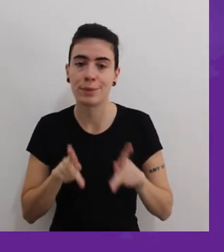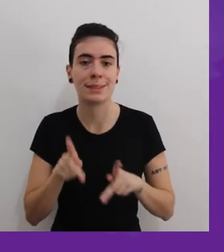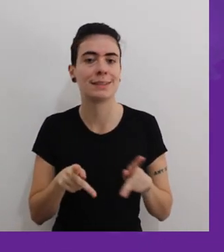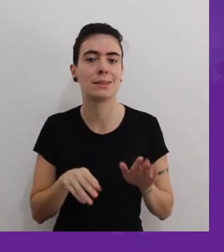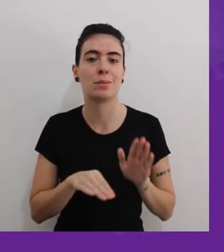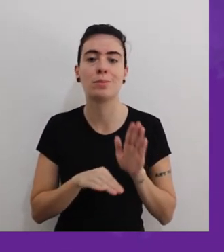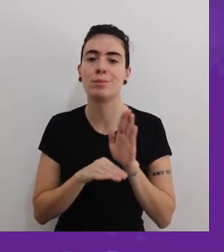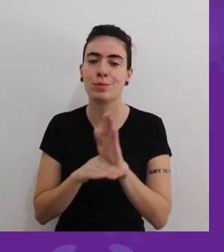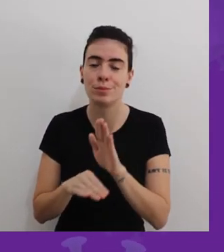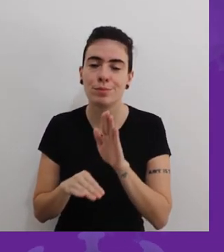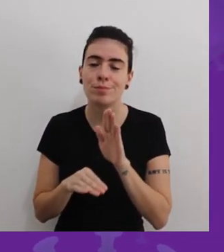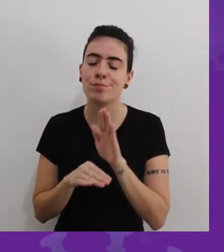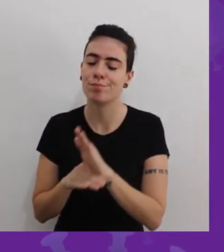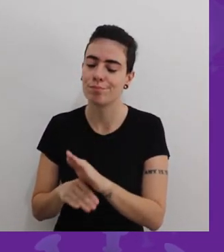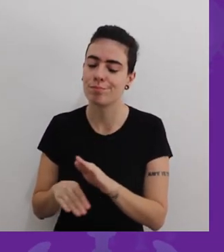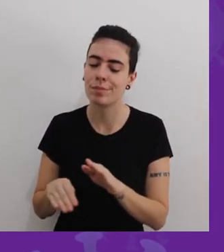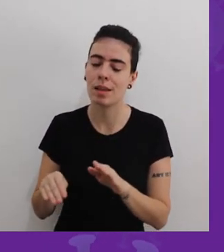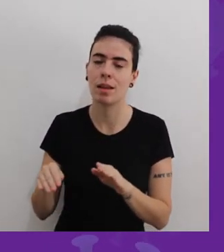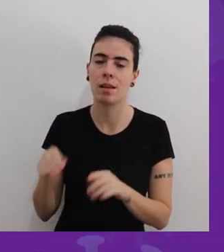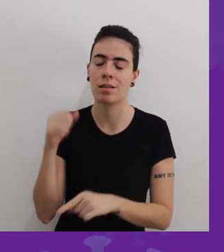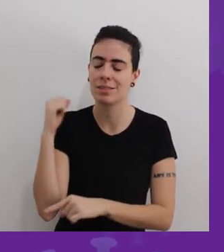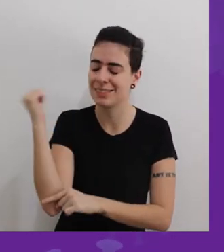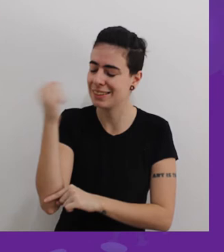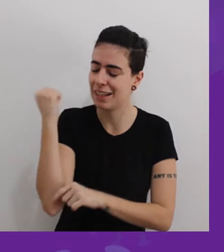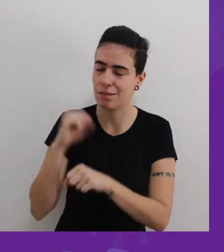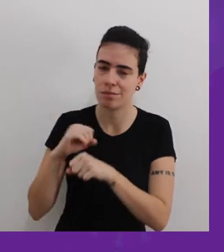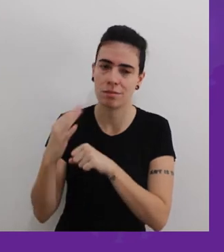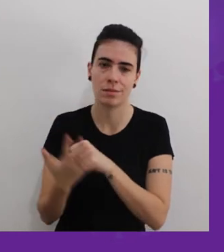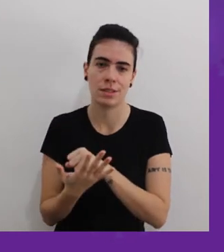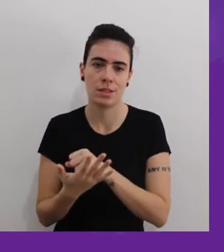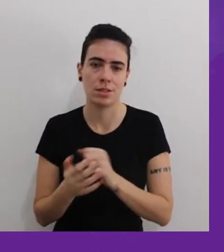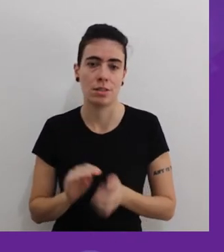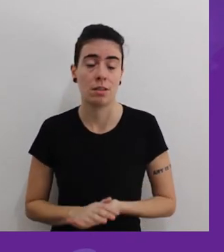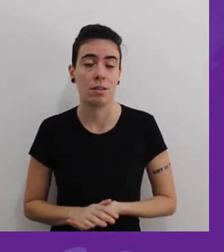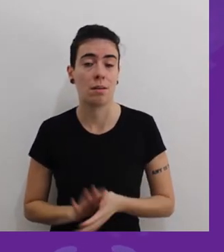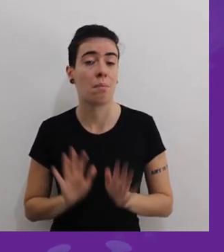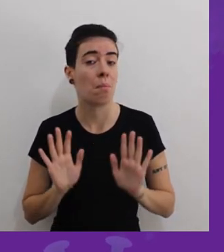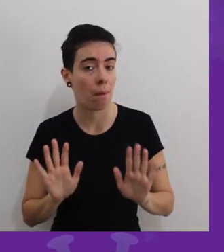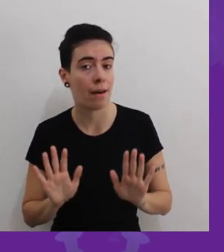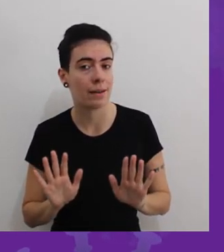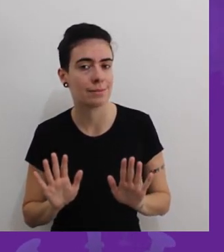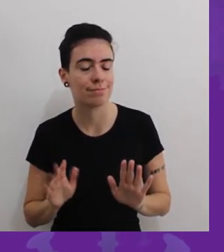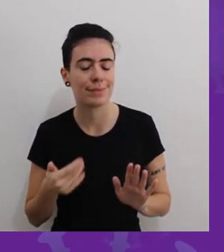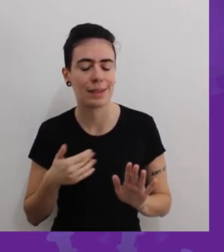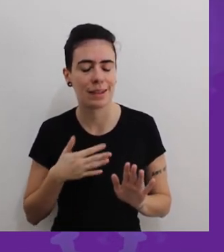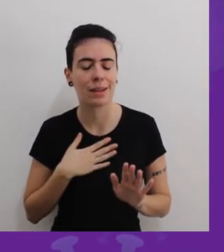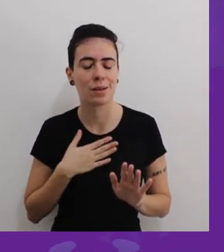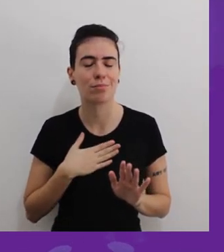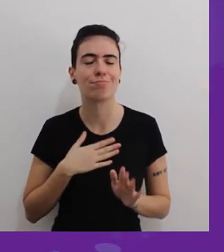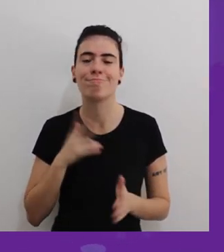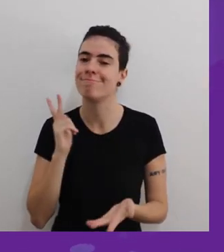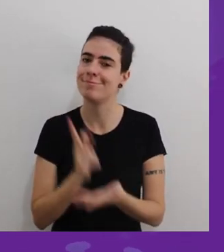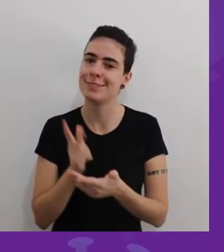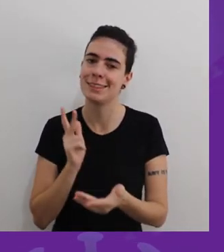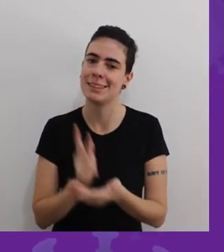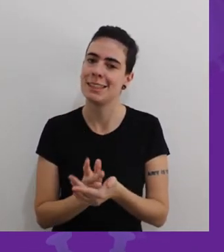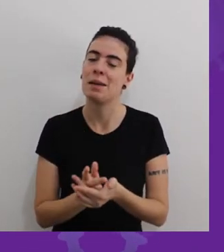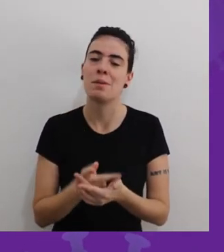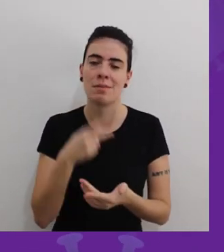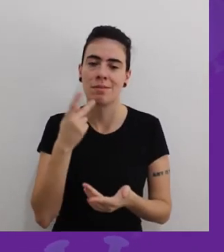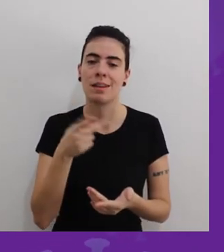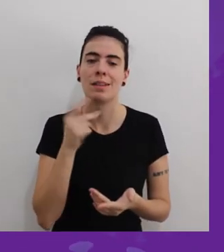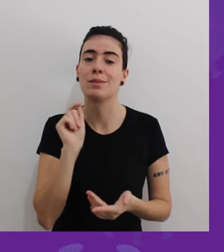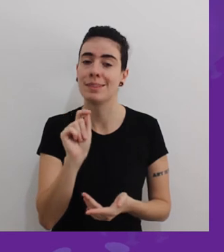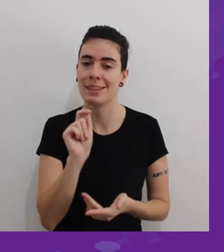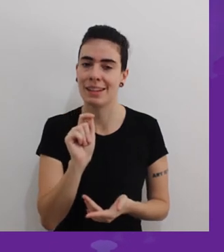Até porque a média da mortalidade em ventilação mecânica por Covid no Brasil está muito alta, está em torno de 70%,